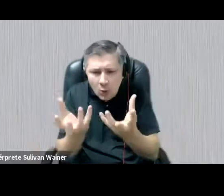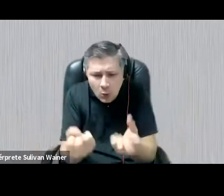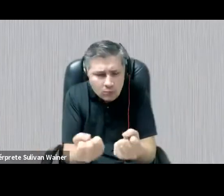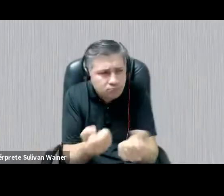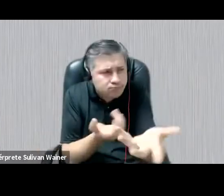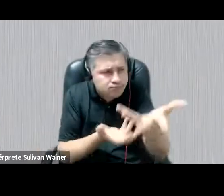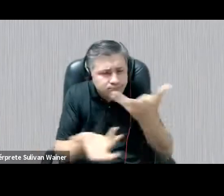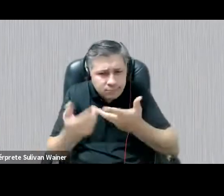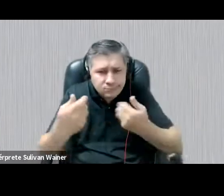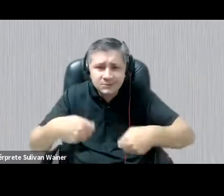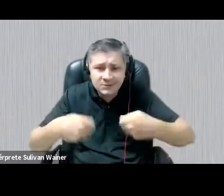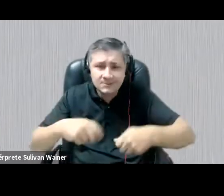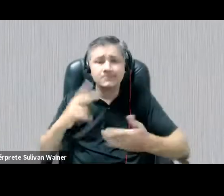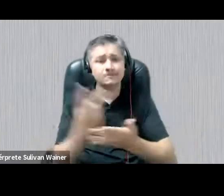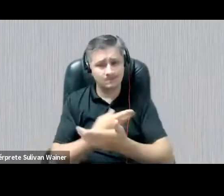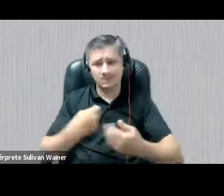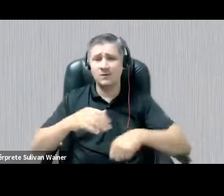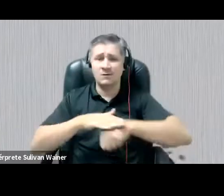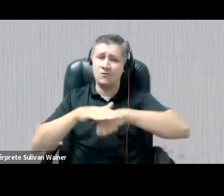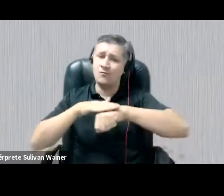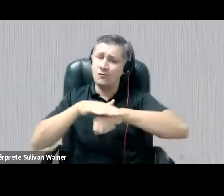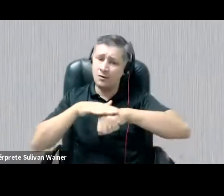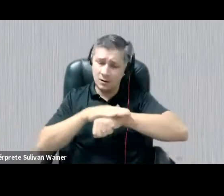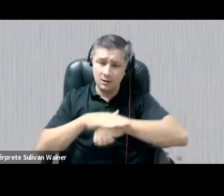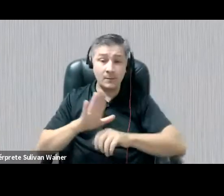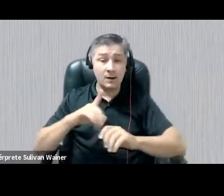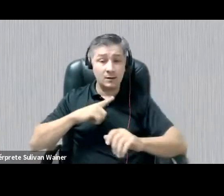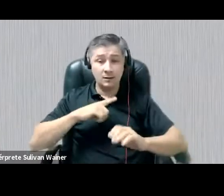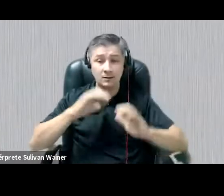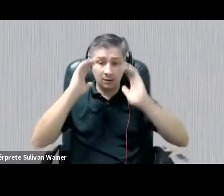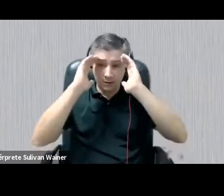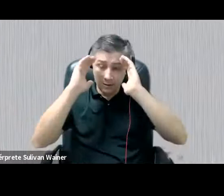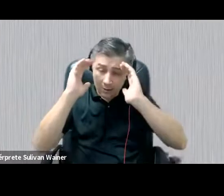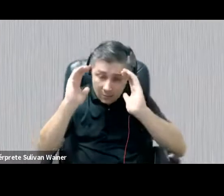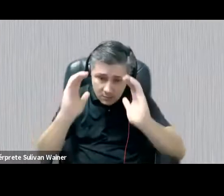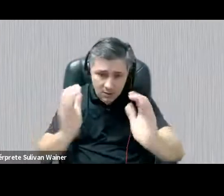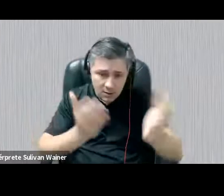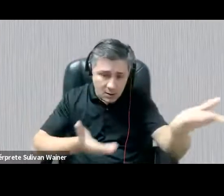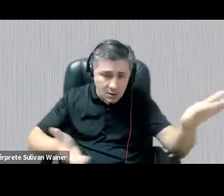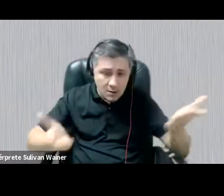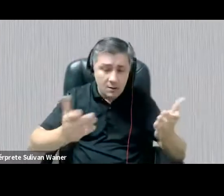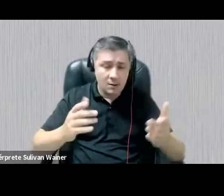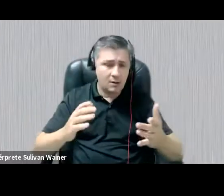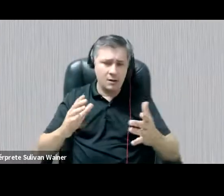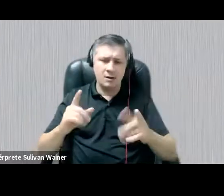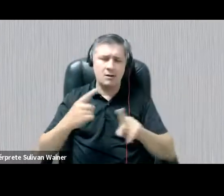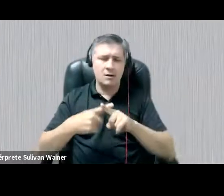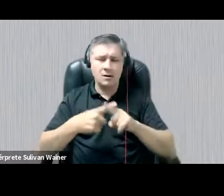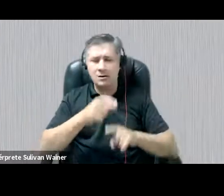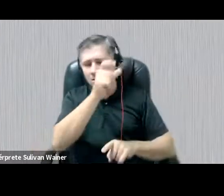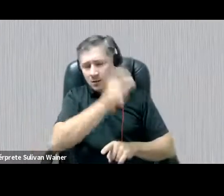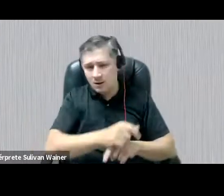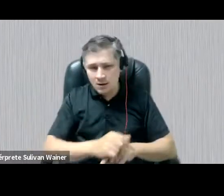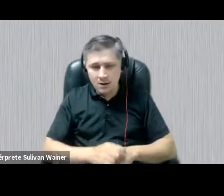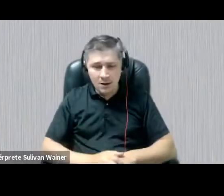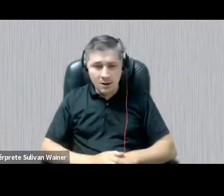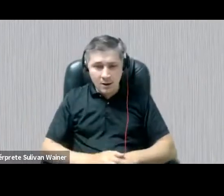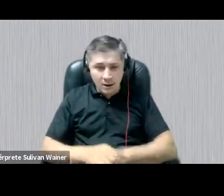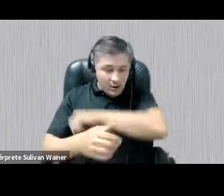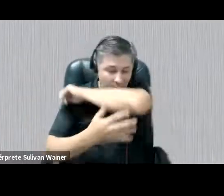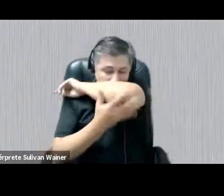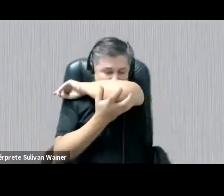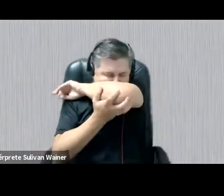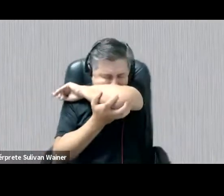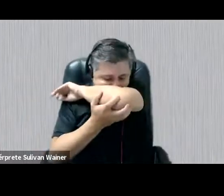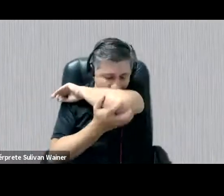precisa acontecer. E de modo muito respeitoso, sobretudo, para não afastar esses sujeitos iniciais de